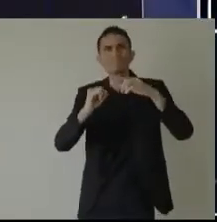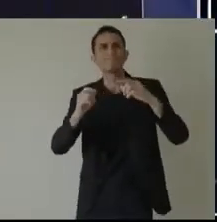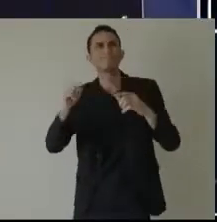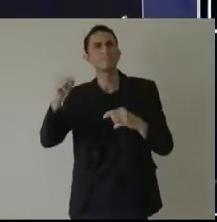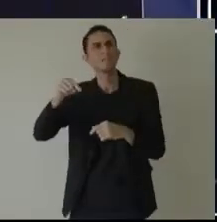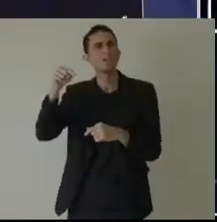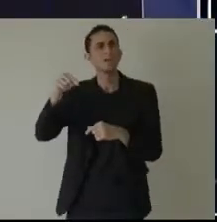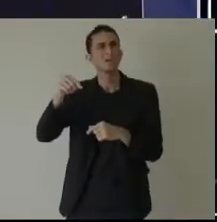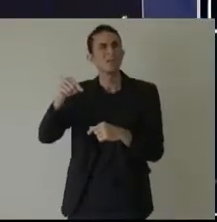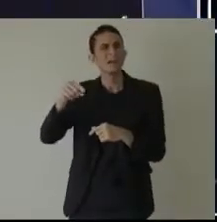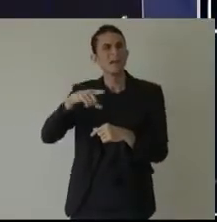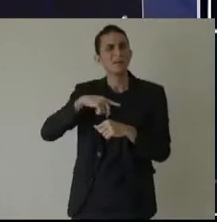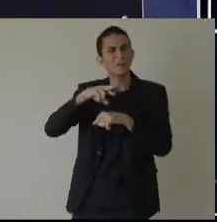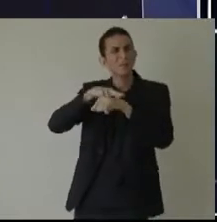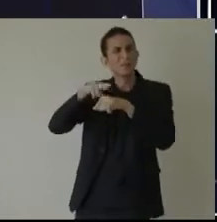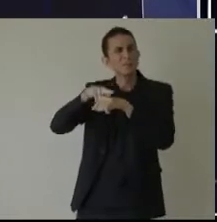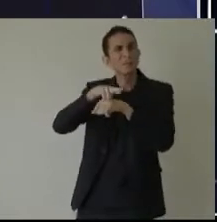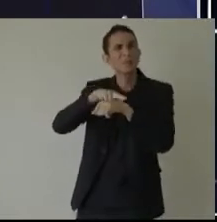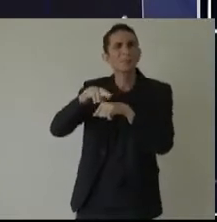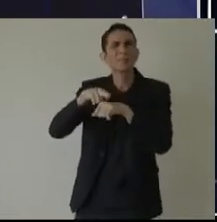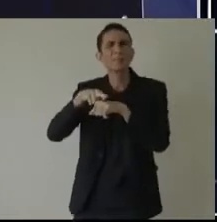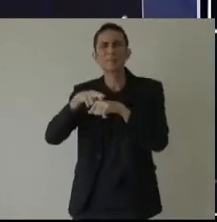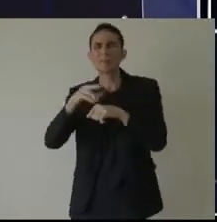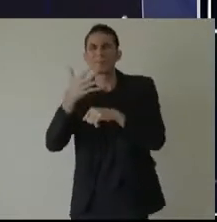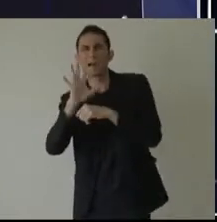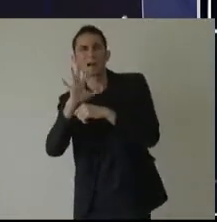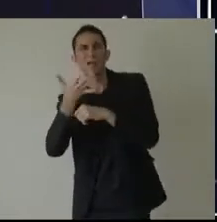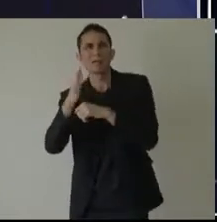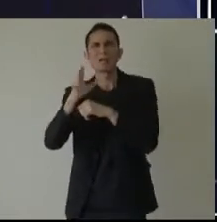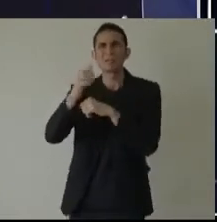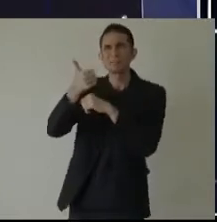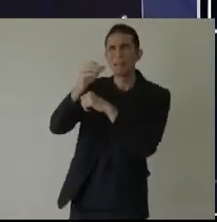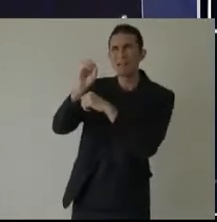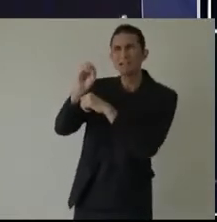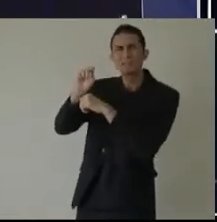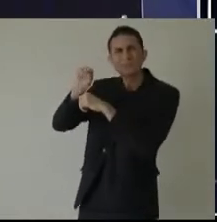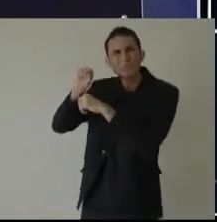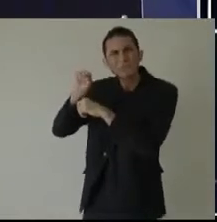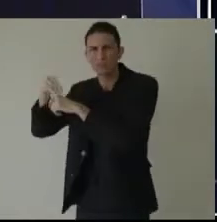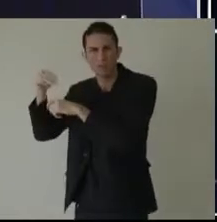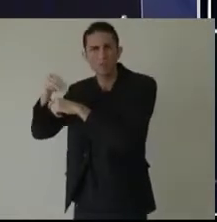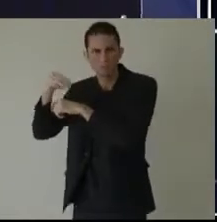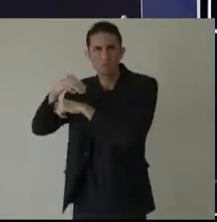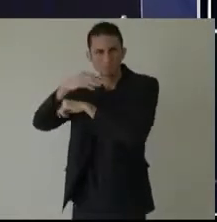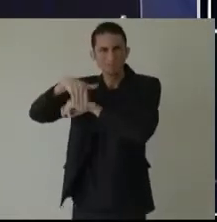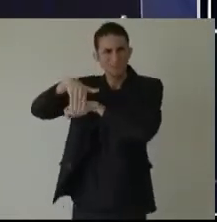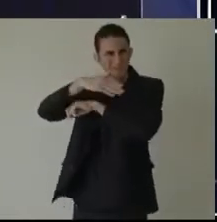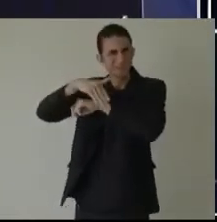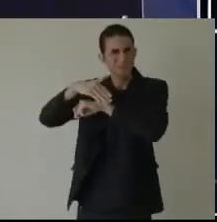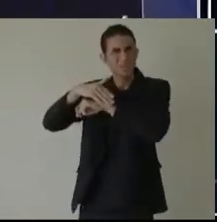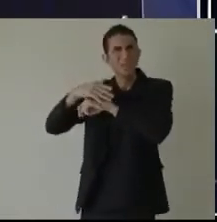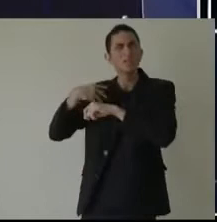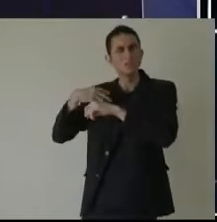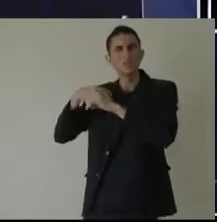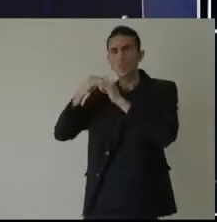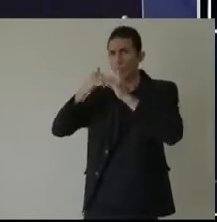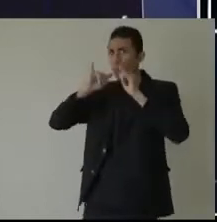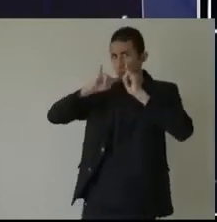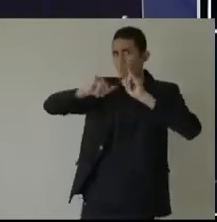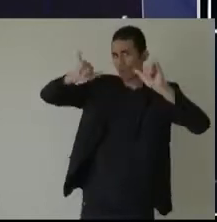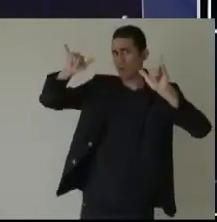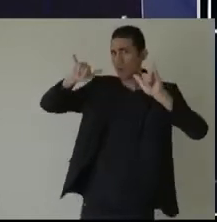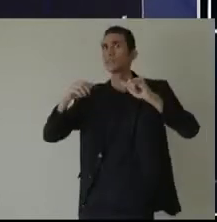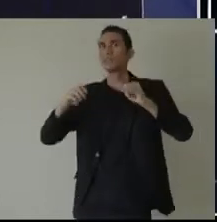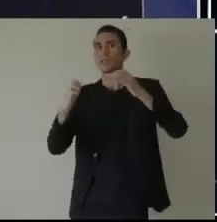mil quilômetros, segundo informações da Secretaria Estadual de Infraestrutura. 8 mil quilômetros são de